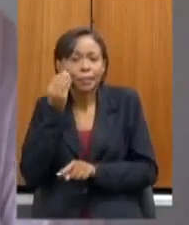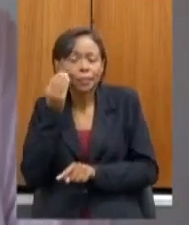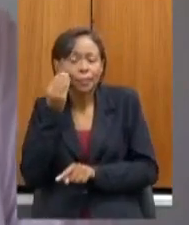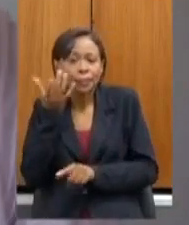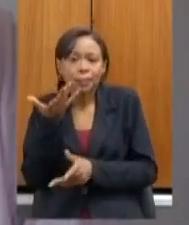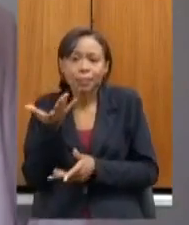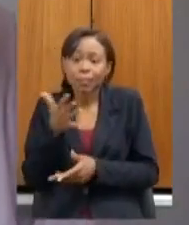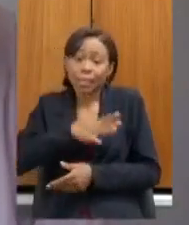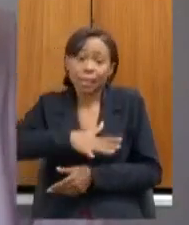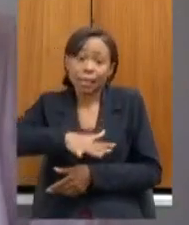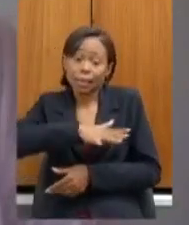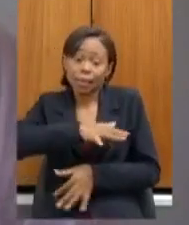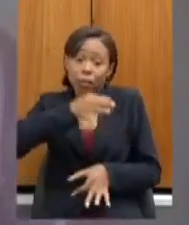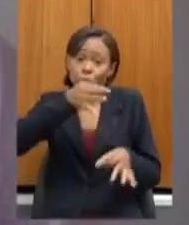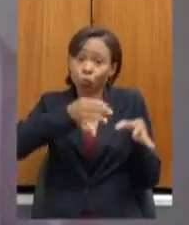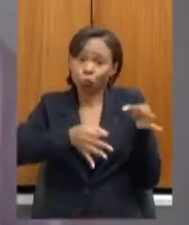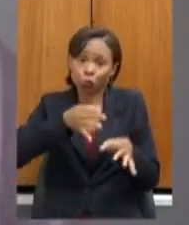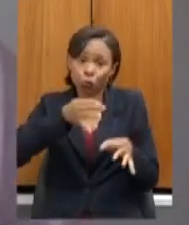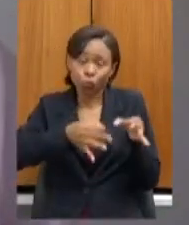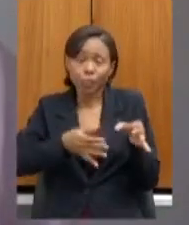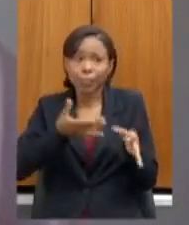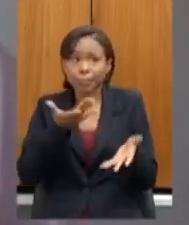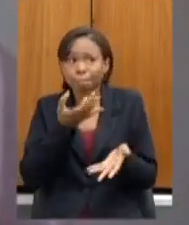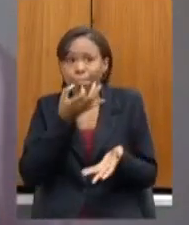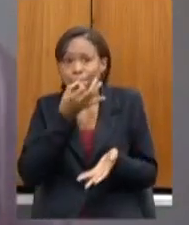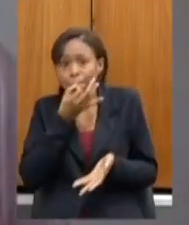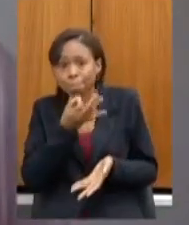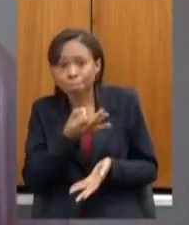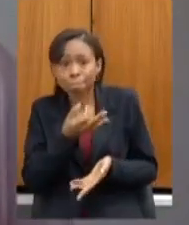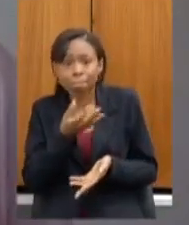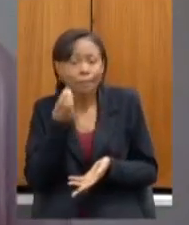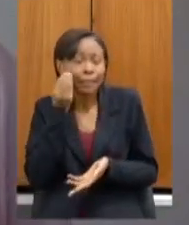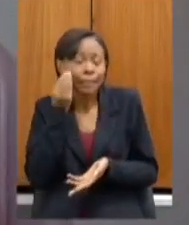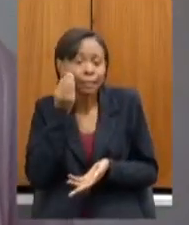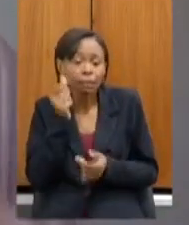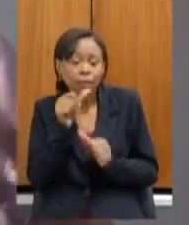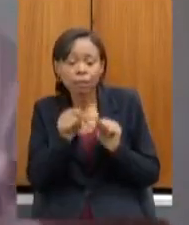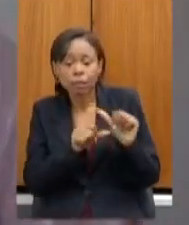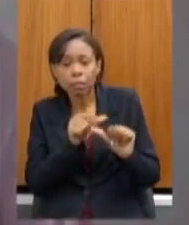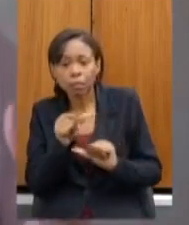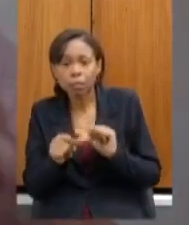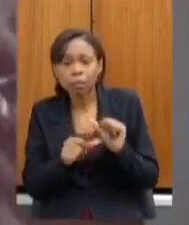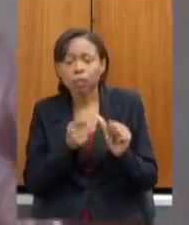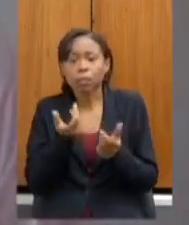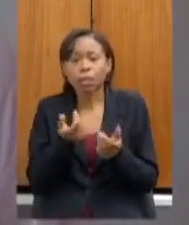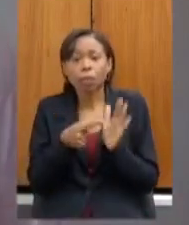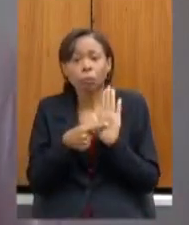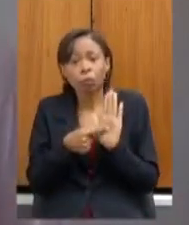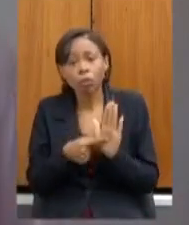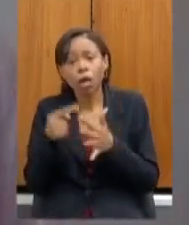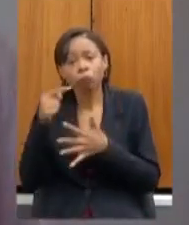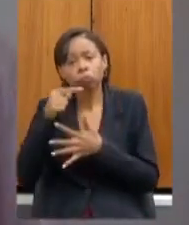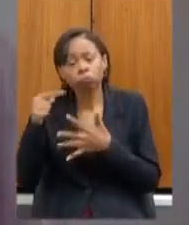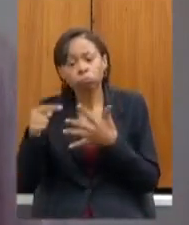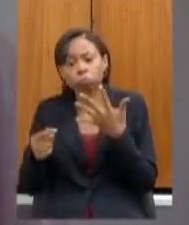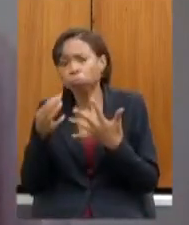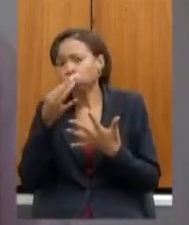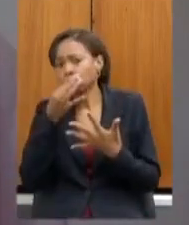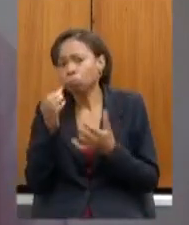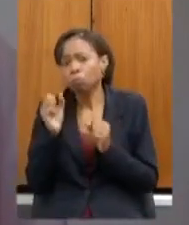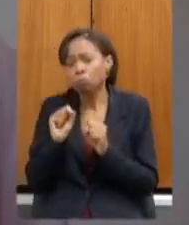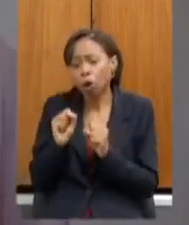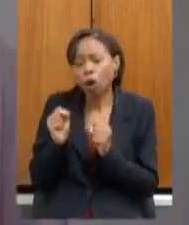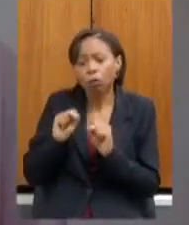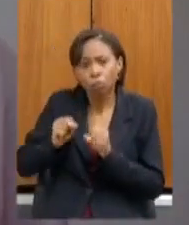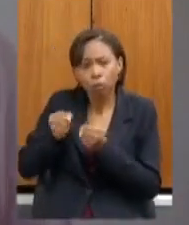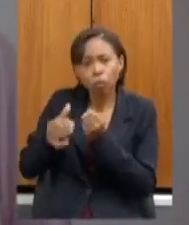judicial para tentar argumentar mostrar os motivos que nos dão